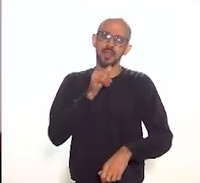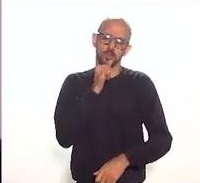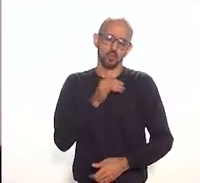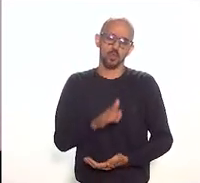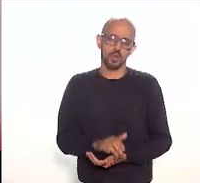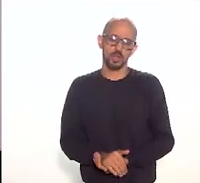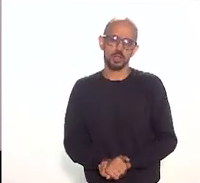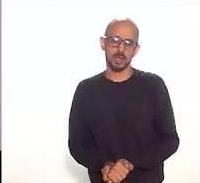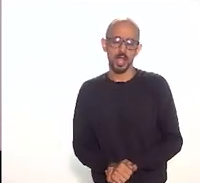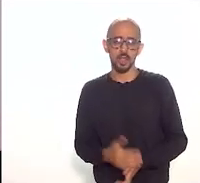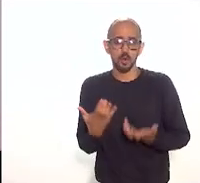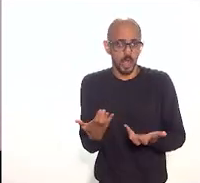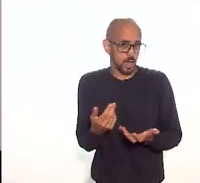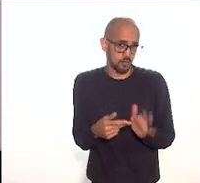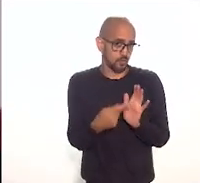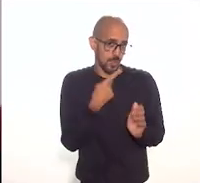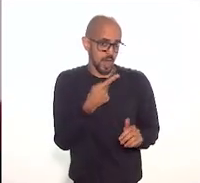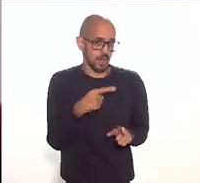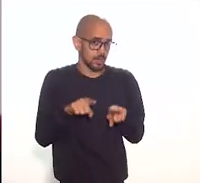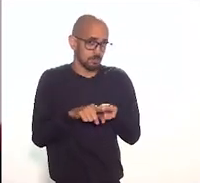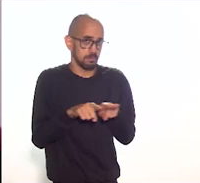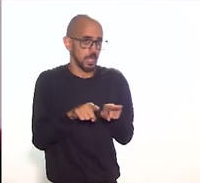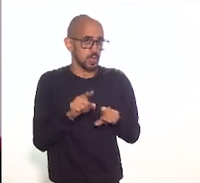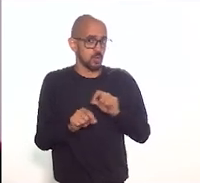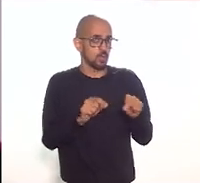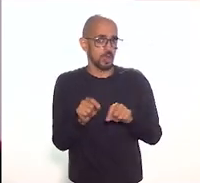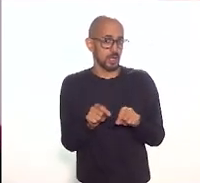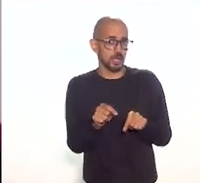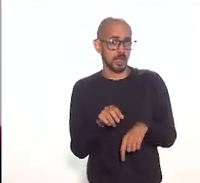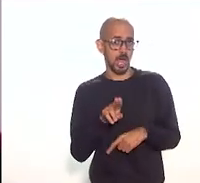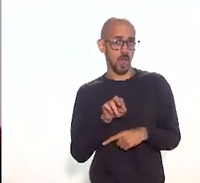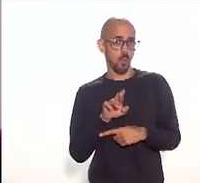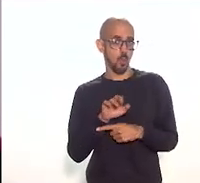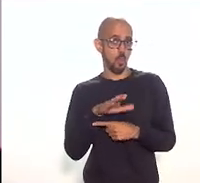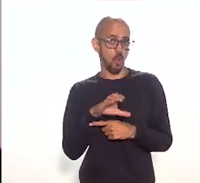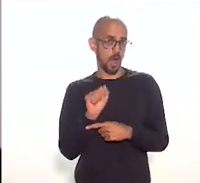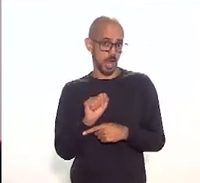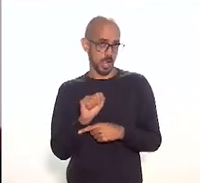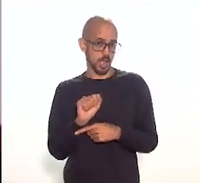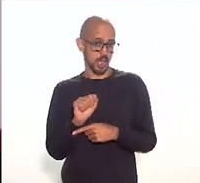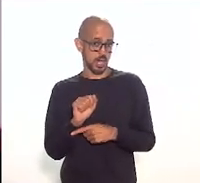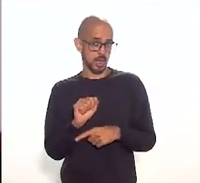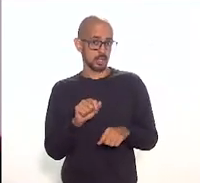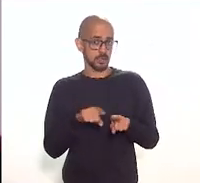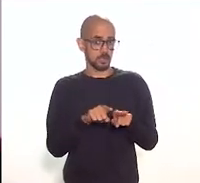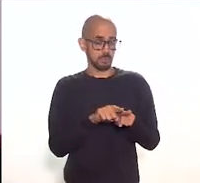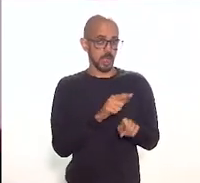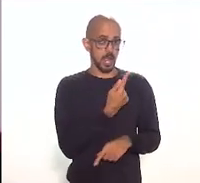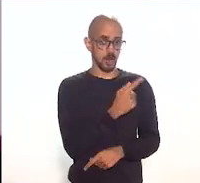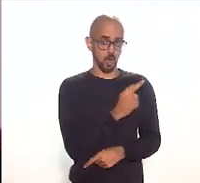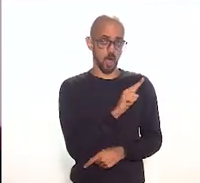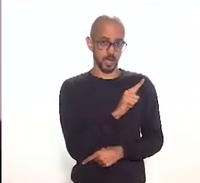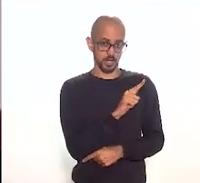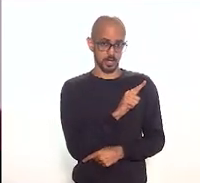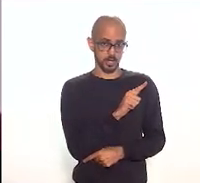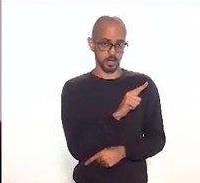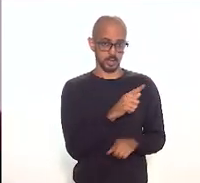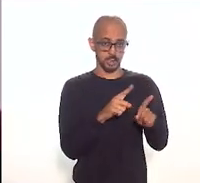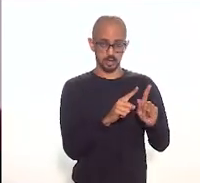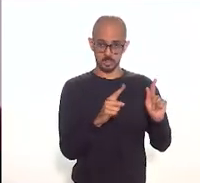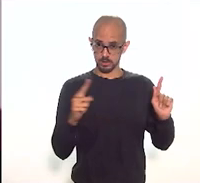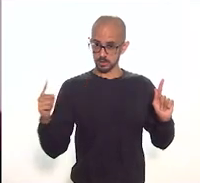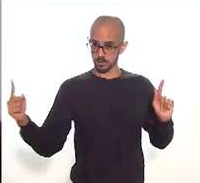senhores que entre a Urca e a Glória durante a pandemia mais ou menos